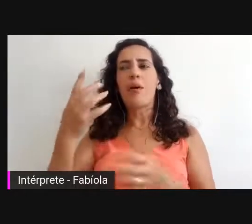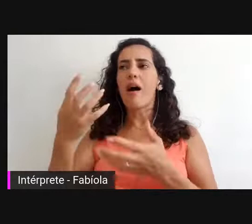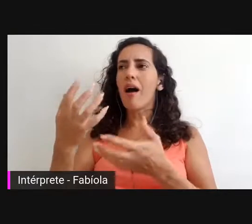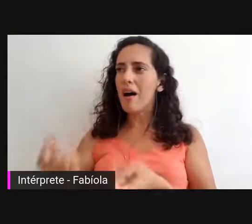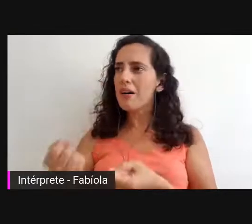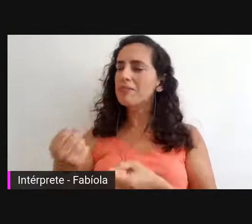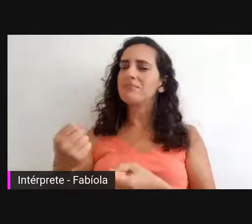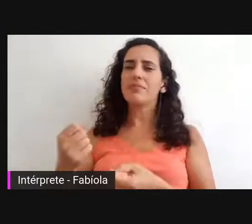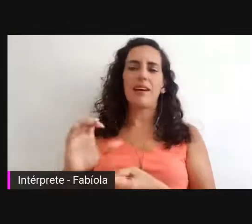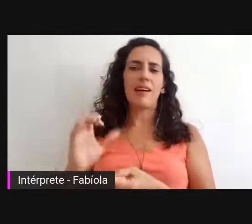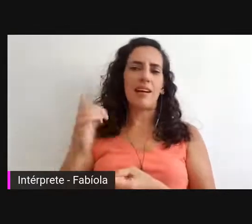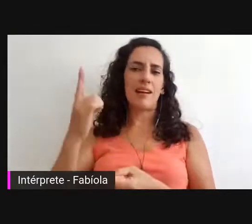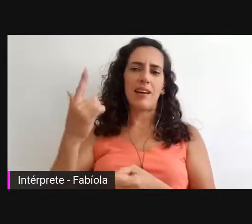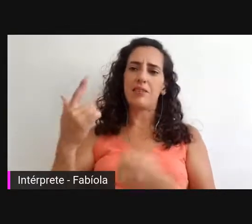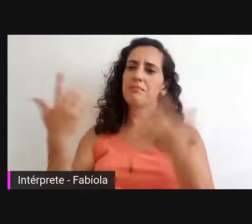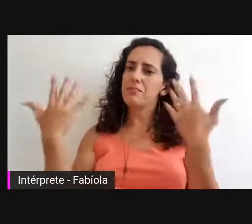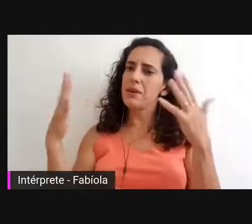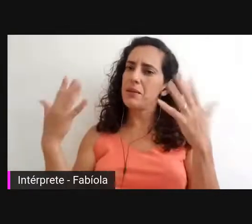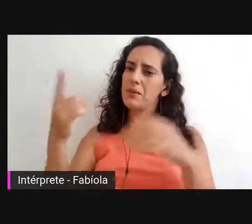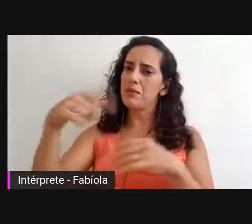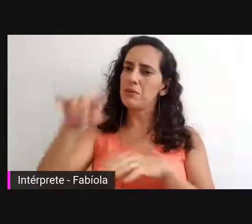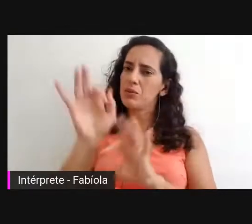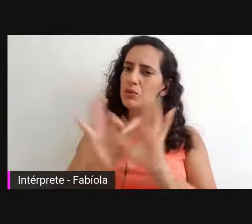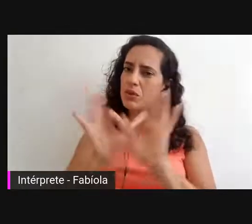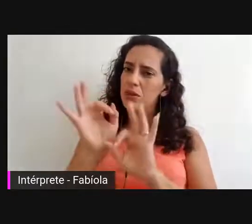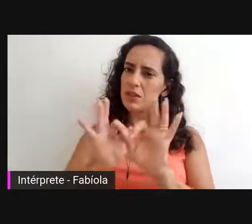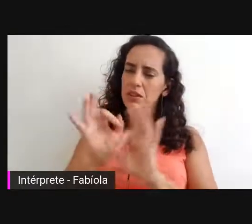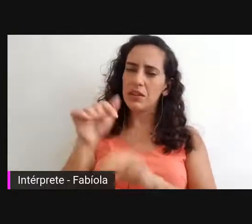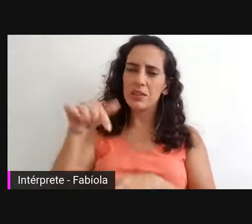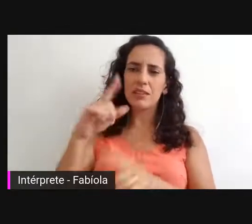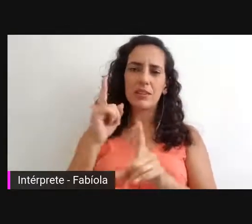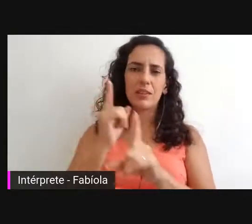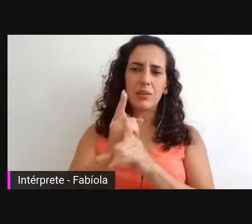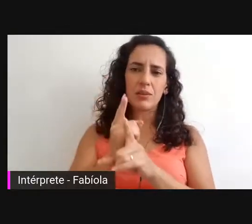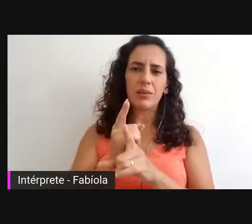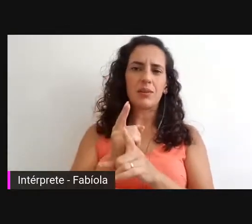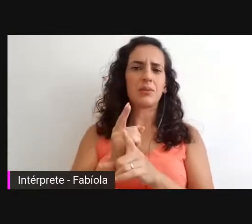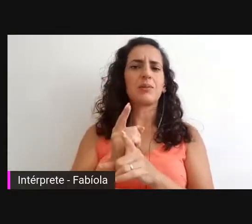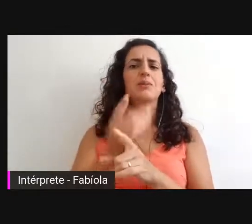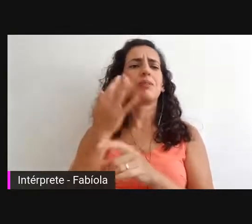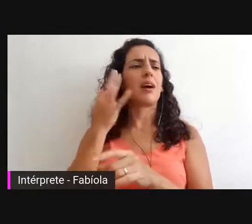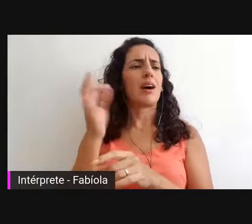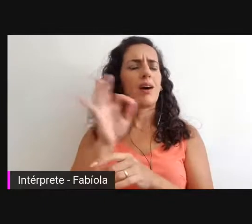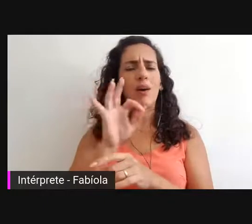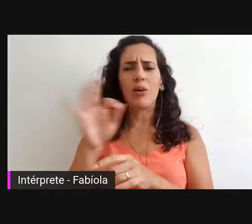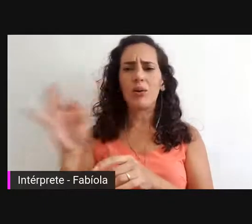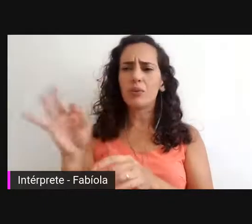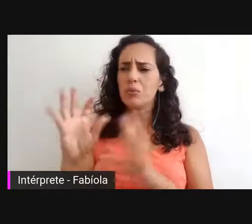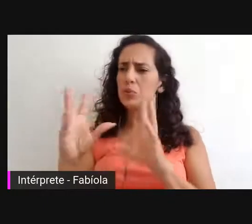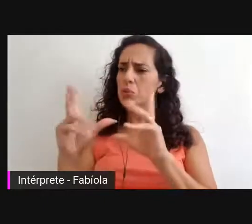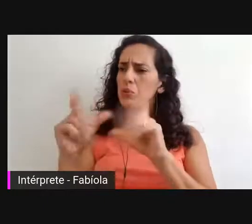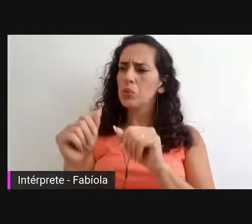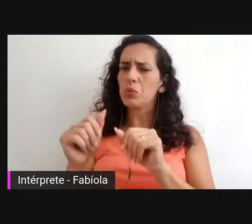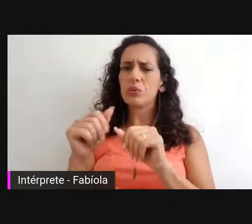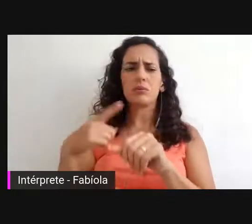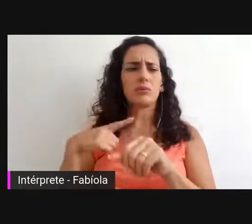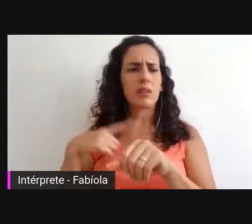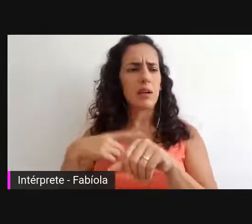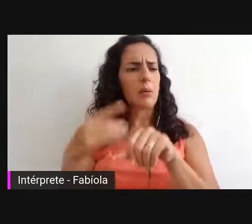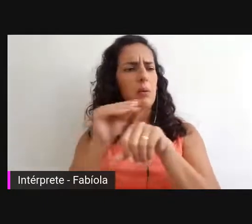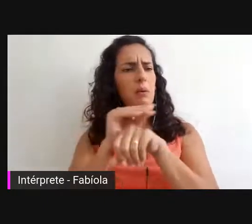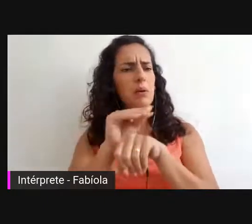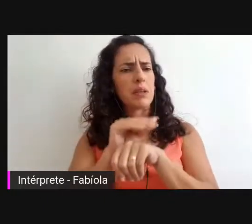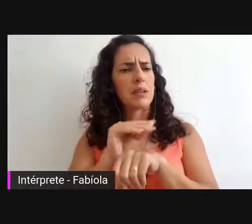Meus parabéns pela organização do evento, está magnífico. Foi tudo muito cuidado, eu tive todo um